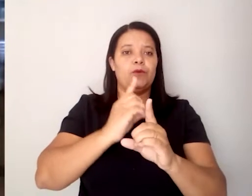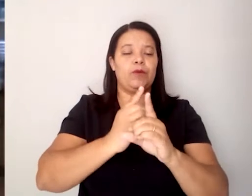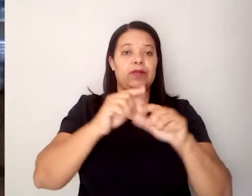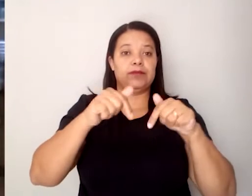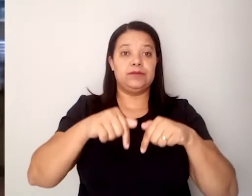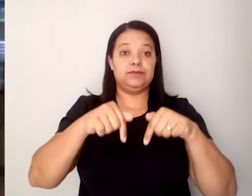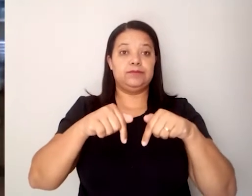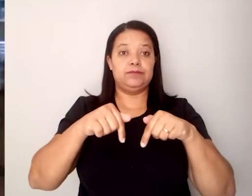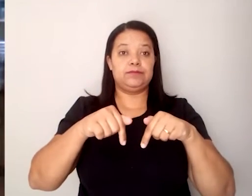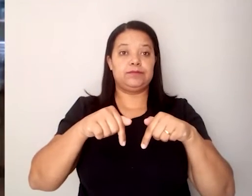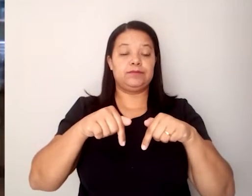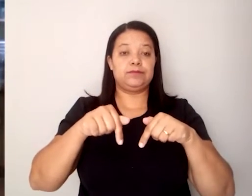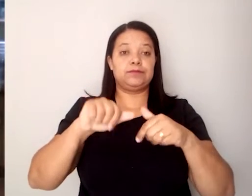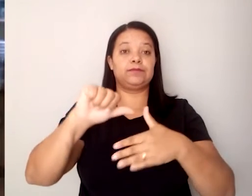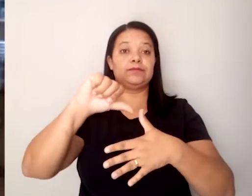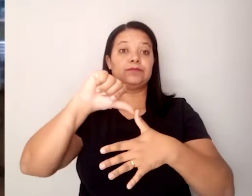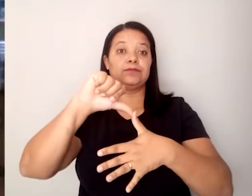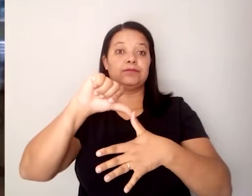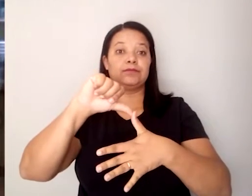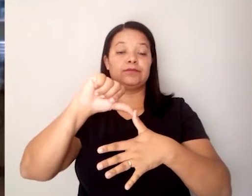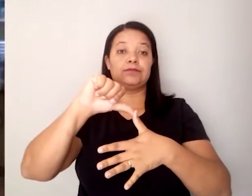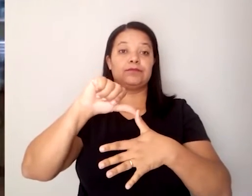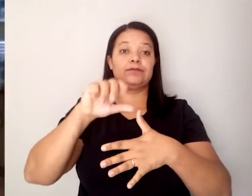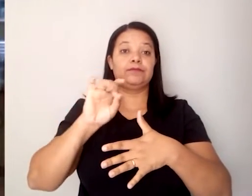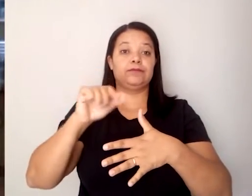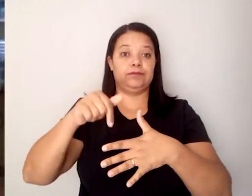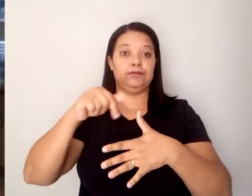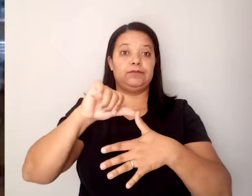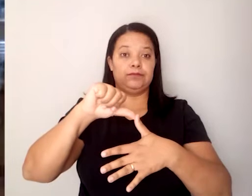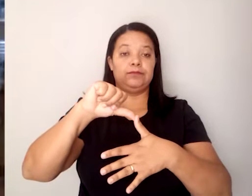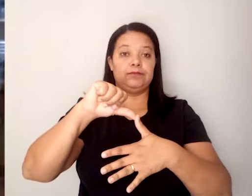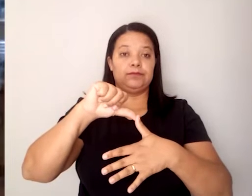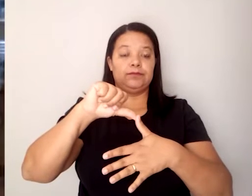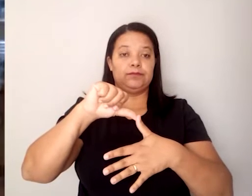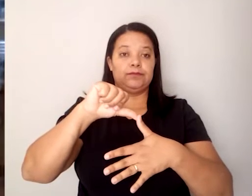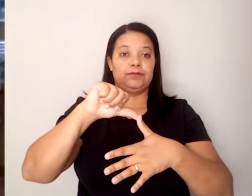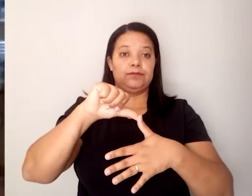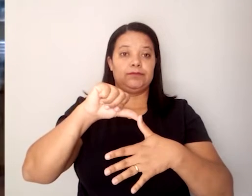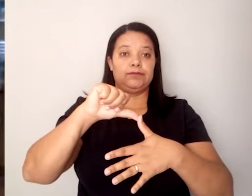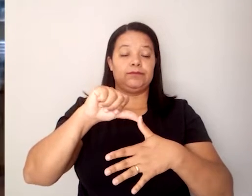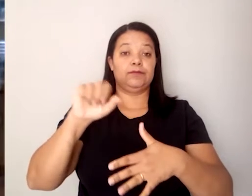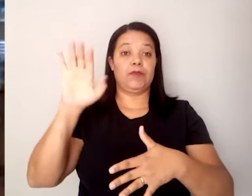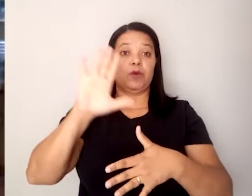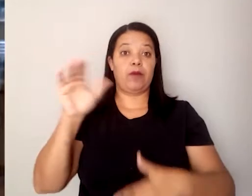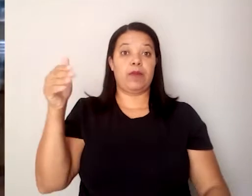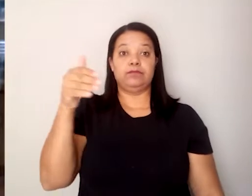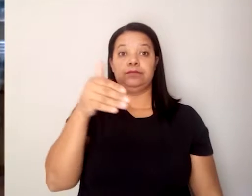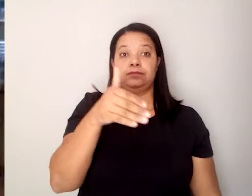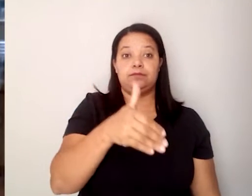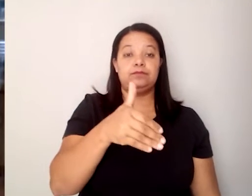aqui nas Américas, especialmente na América do Sul, pelos europeus,